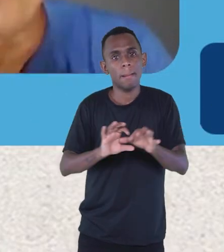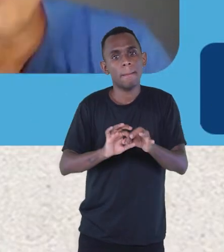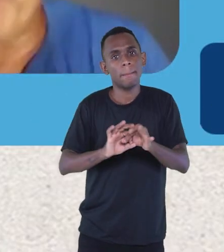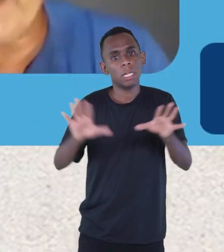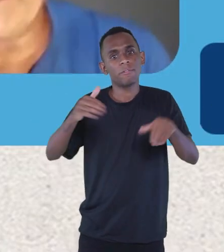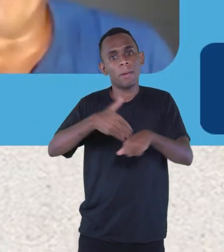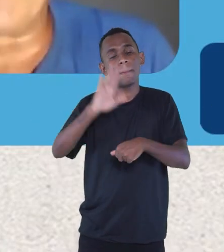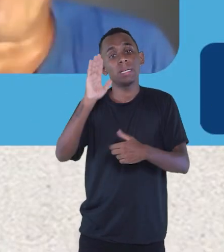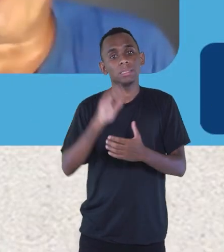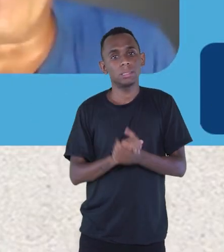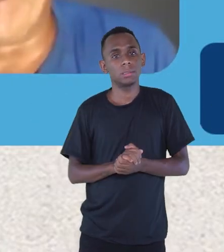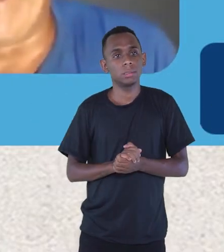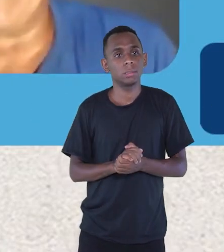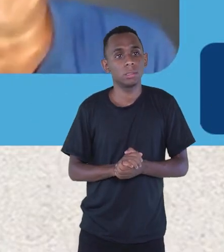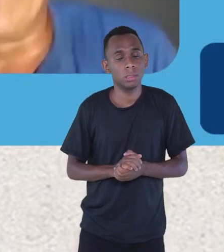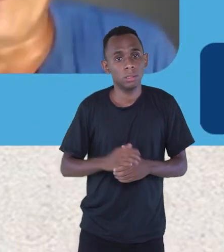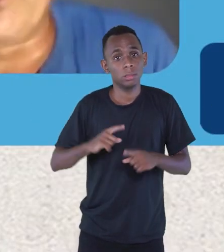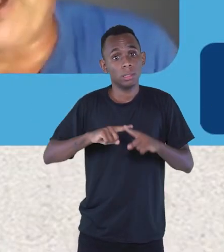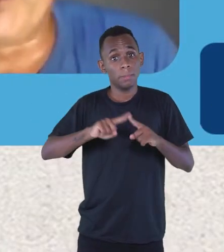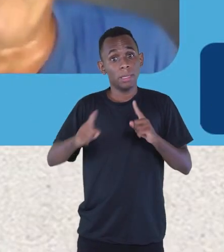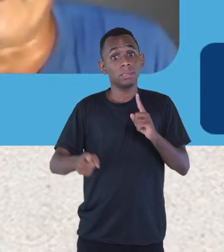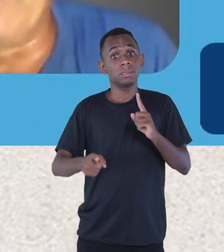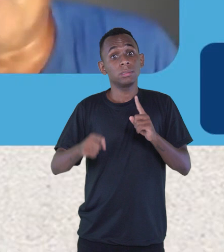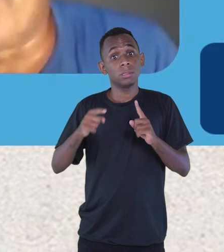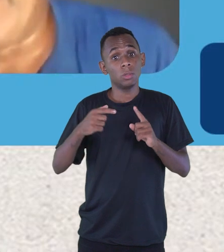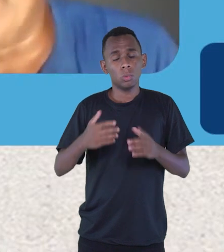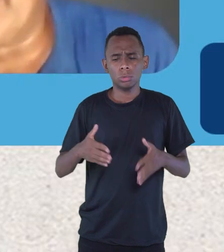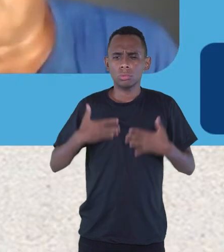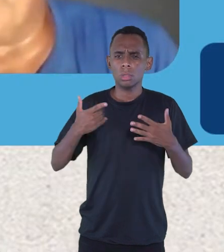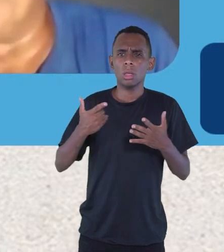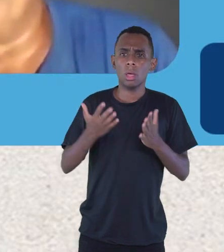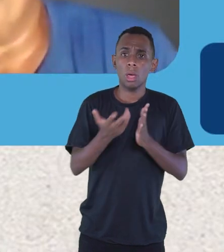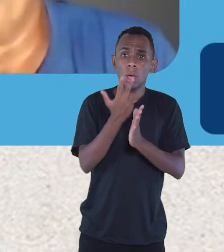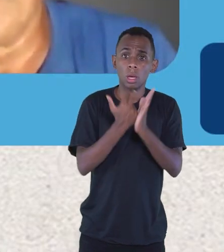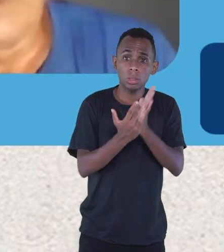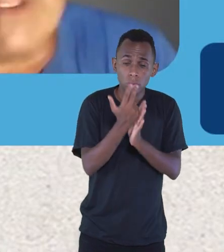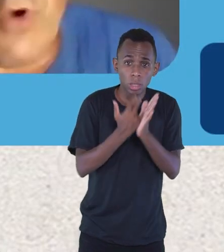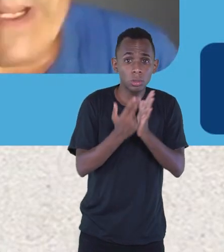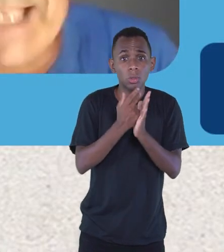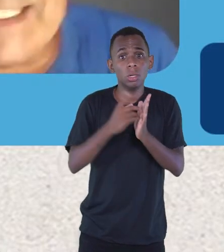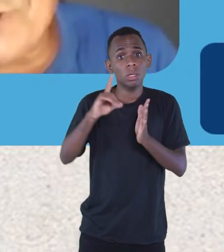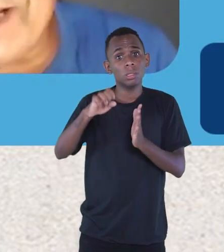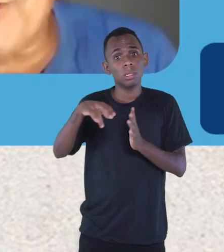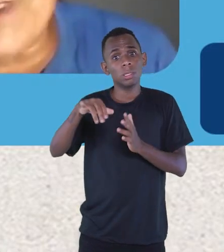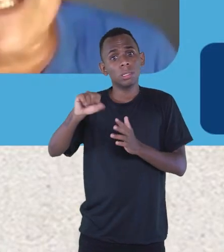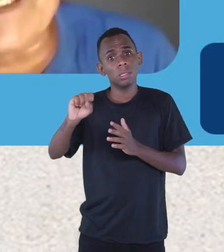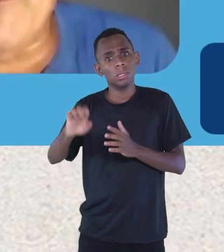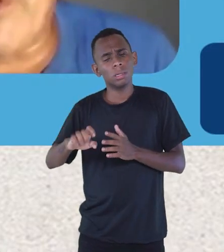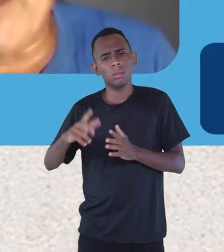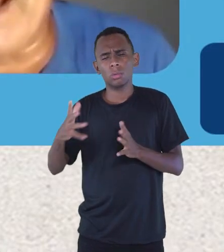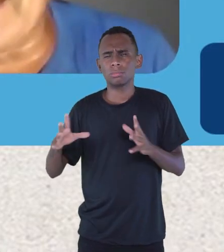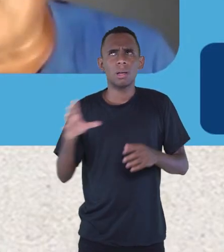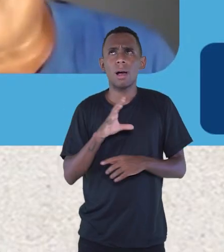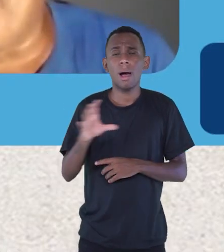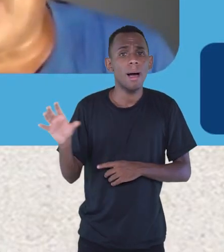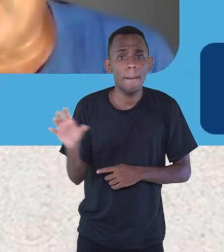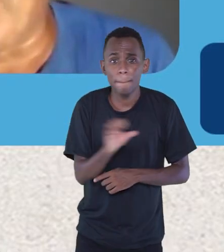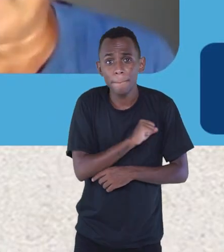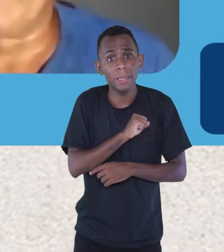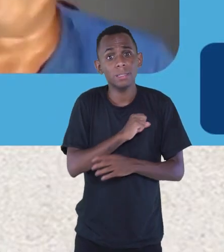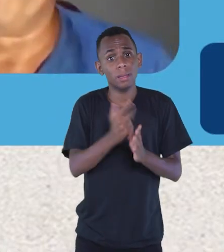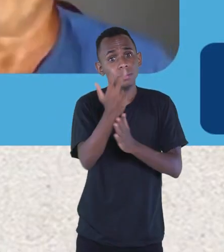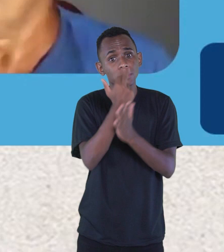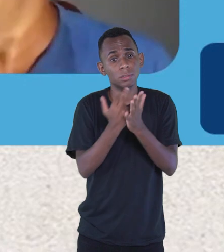aí, para minha surpresa, a ilustradora era Denise Neuschwander, uma ex-aluna. E eu adorei. As ilustrações desse livro do Odebaran são